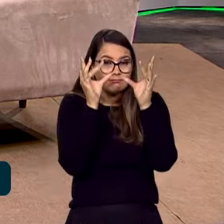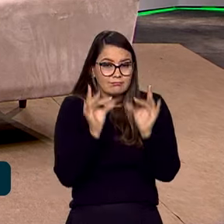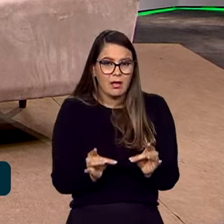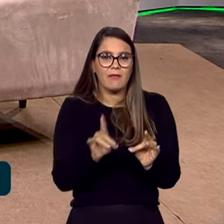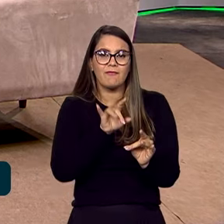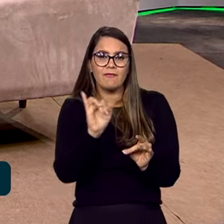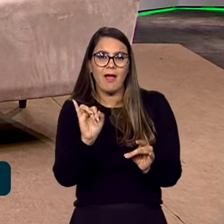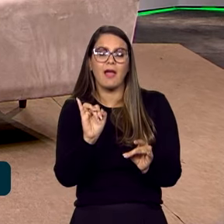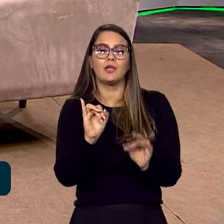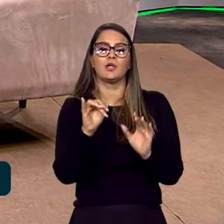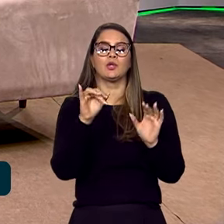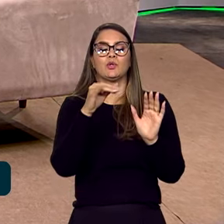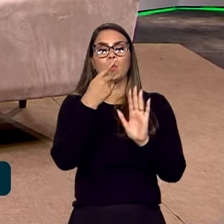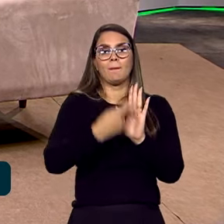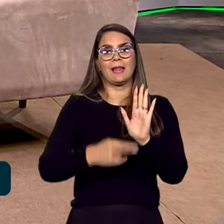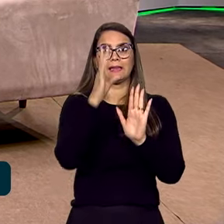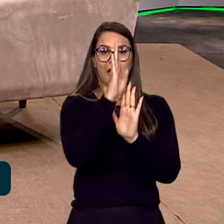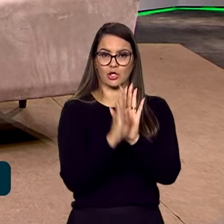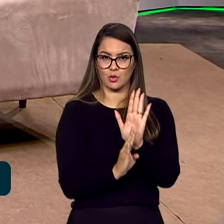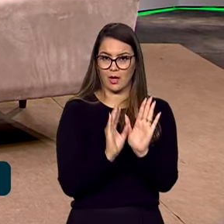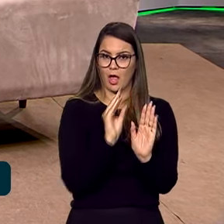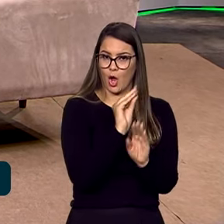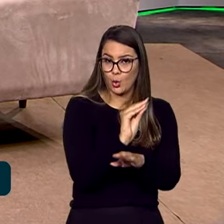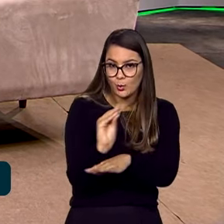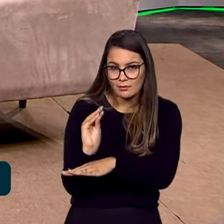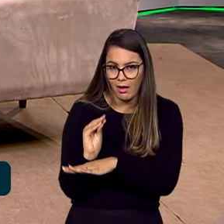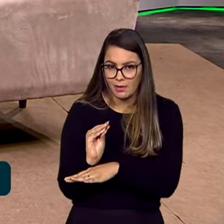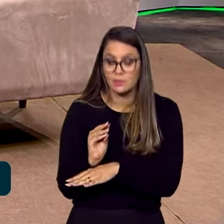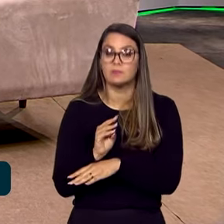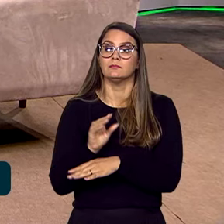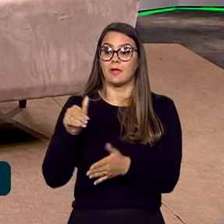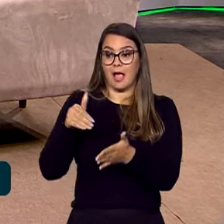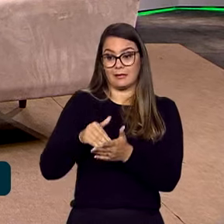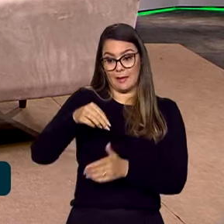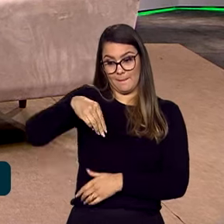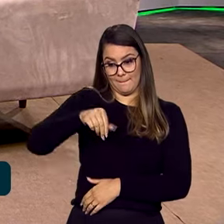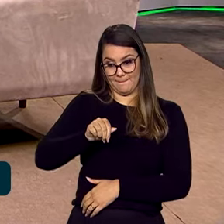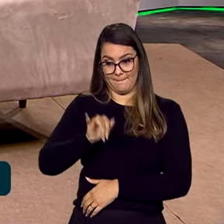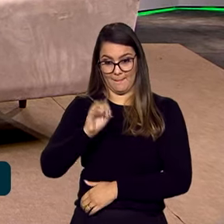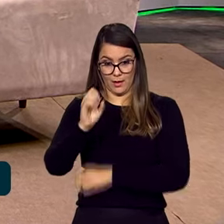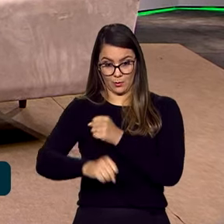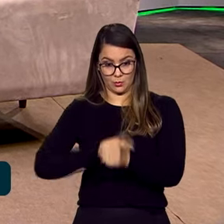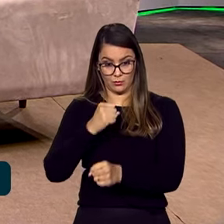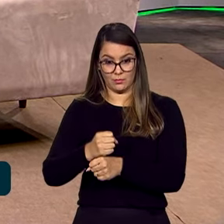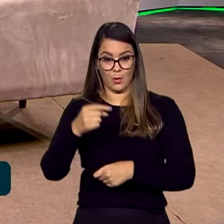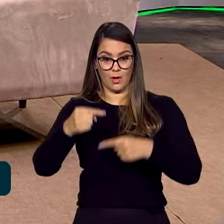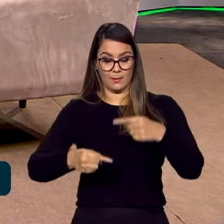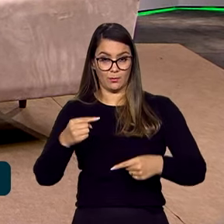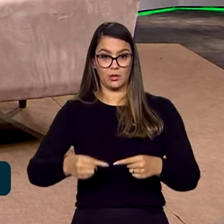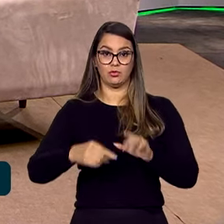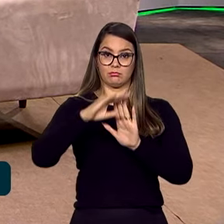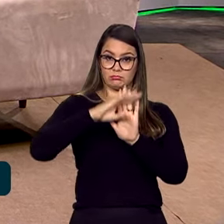sendo definida no Plano Nacional de Cuidados. Porque o que nós temos que elaborar, até maio do ano que vem, é uma política e um Plano Nacional dos